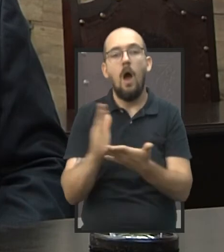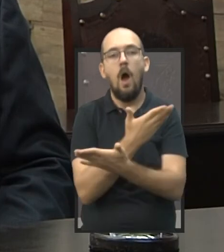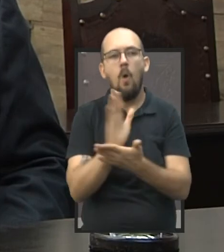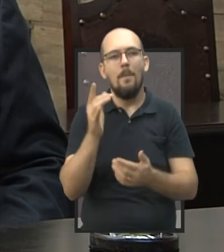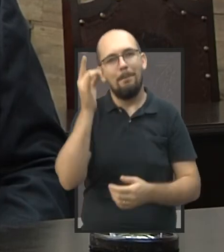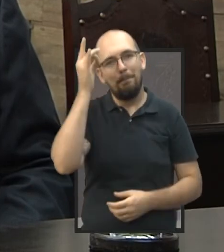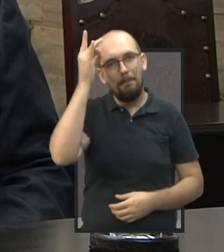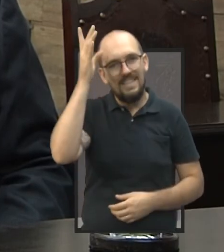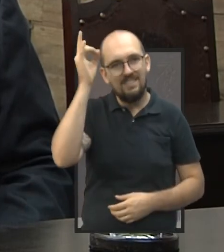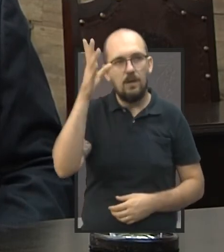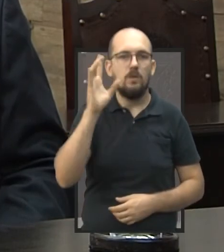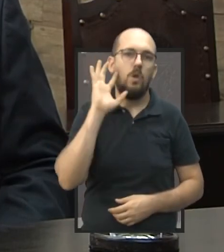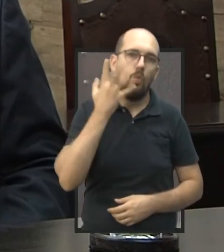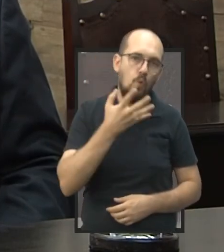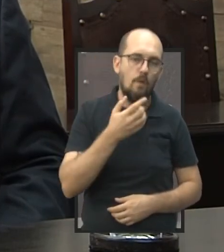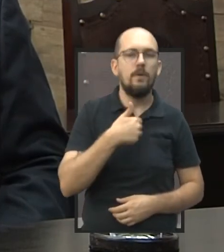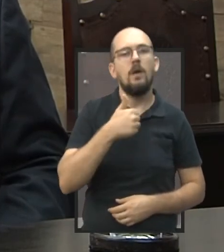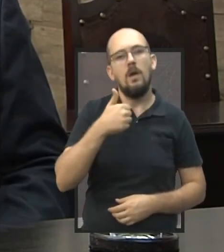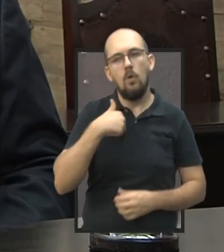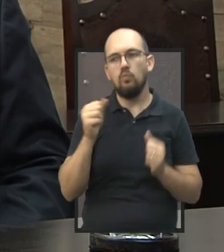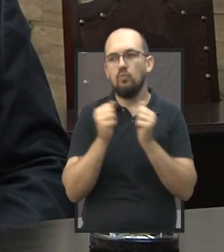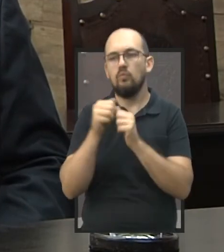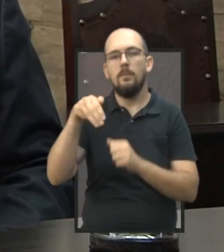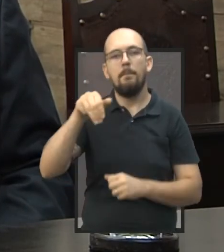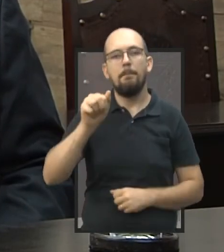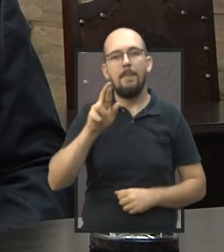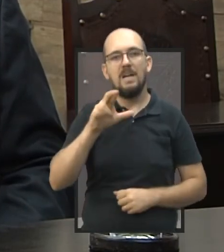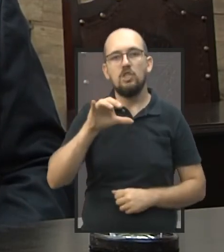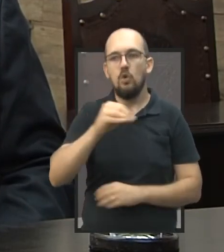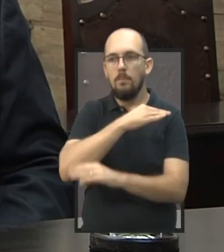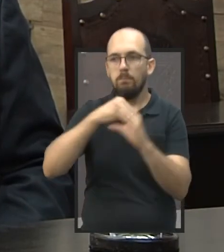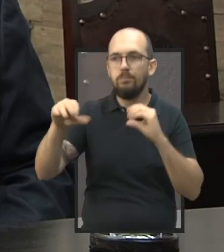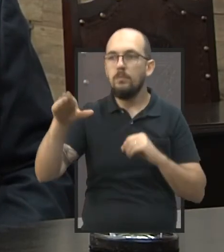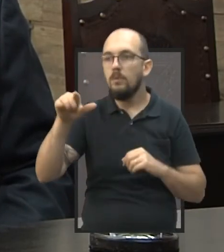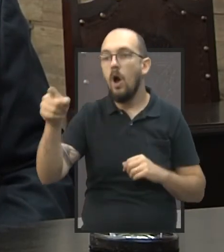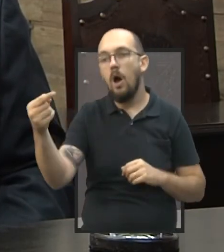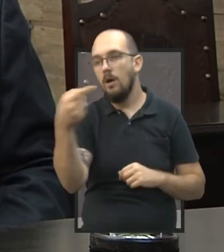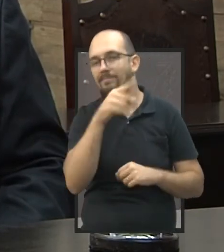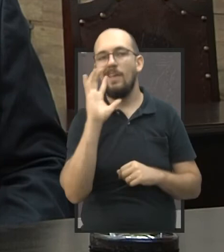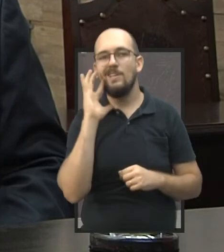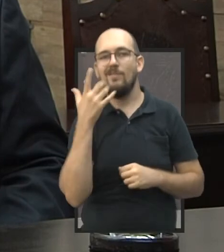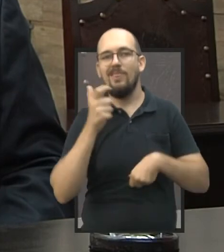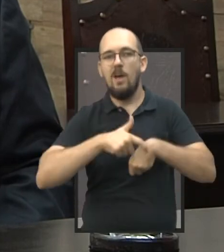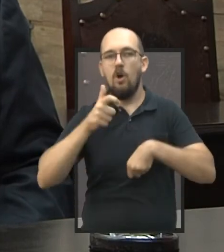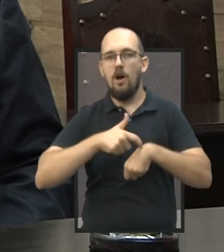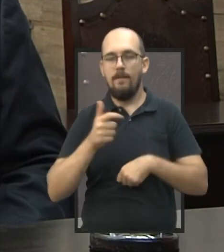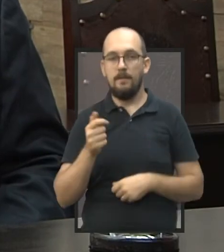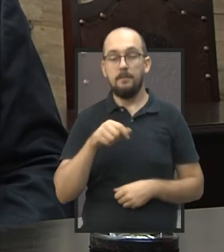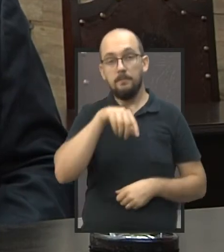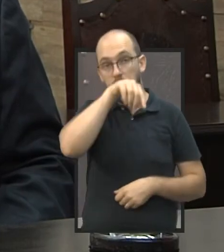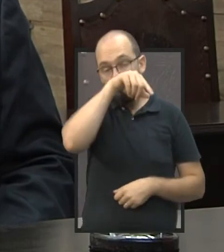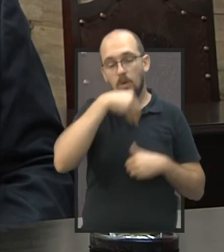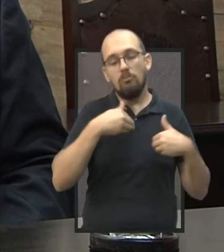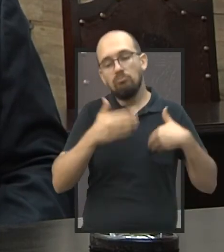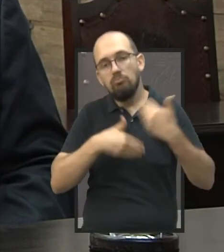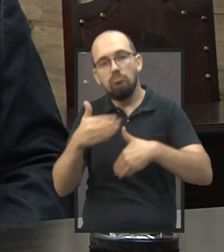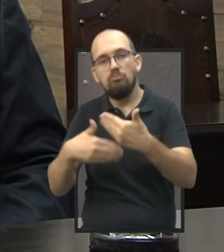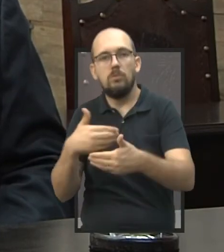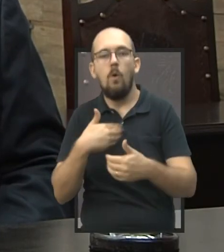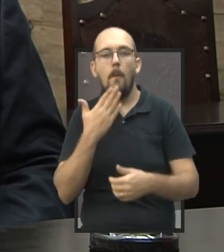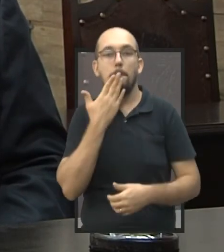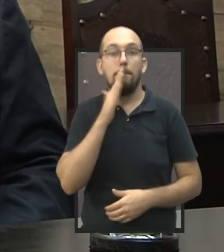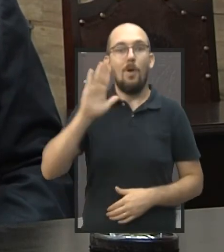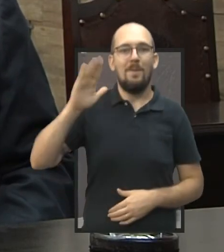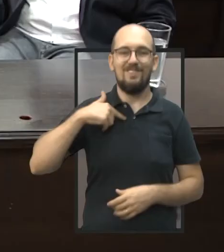que é um pouco mais fácil de resolver, a gente já vai lá com o Márcio, já conversa com ele, já tenta resolver lá na hora. E estou seguindo dessa forma,